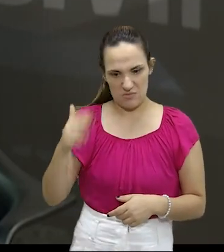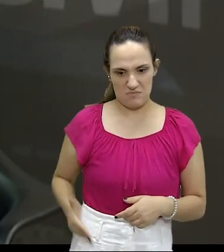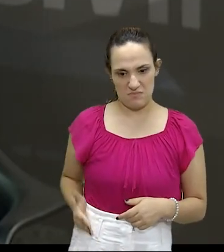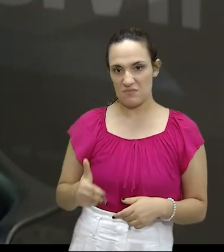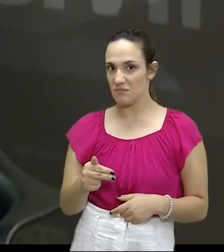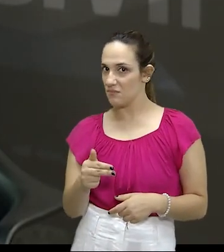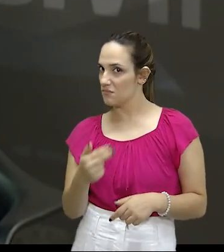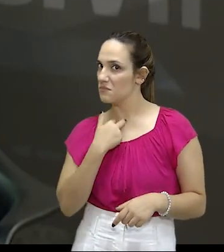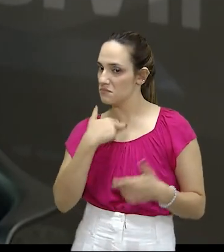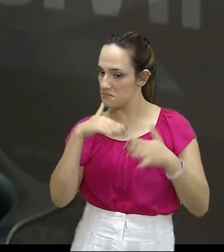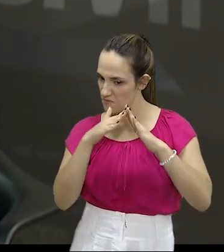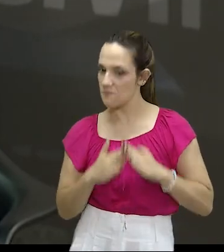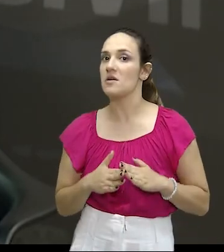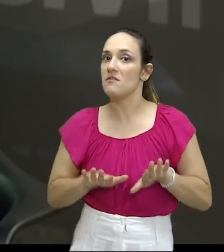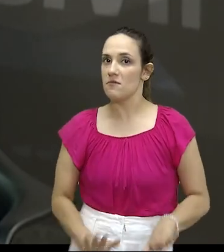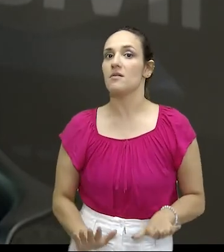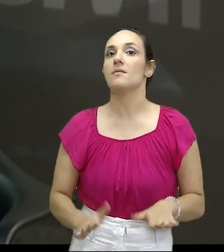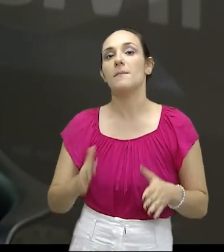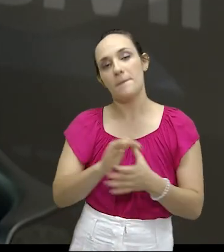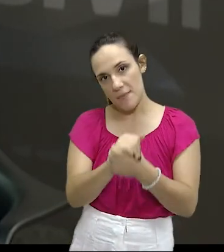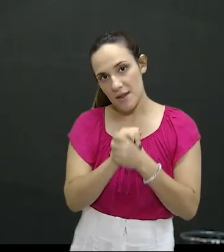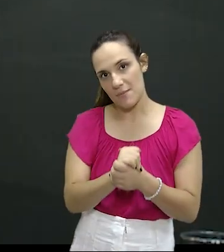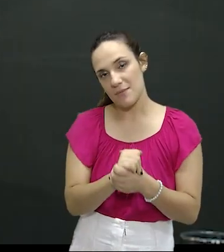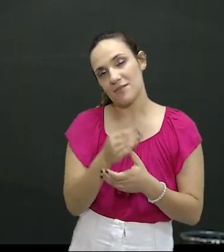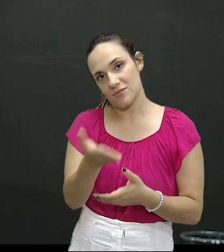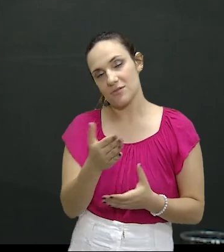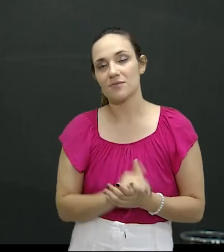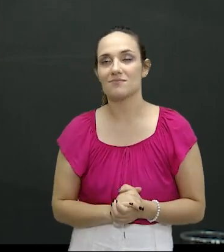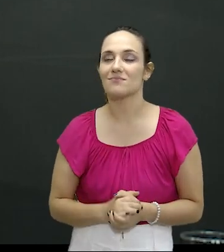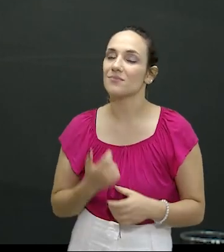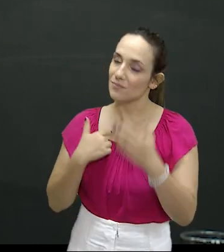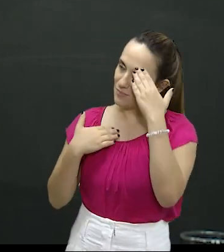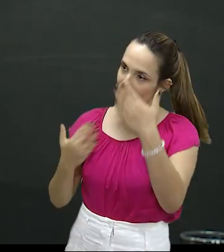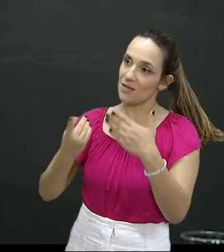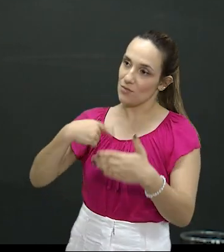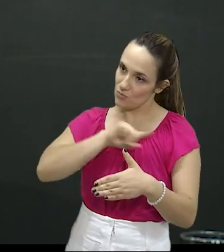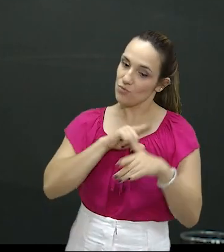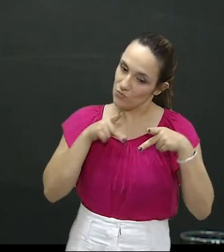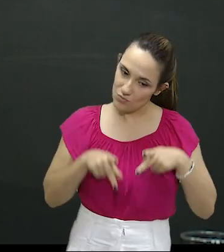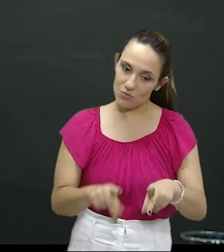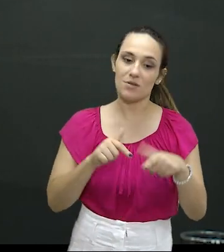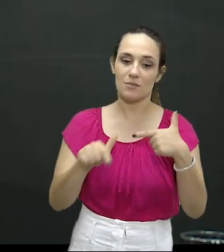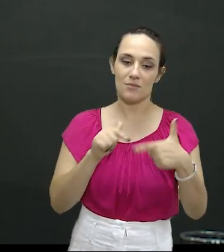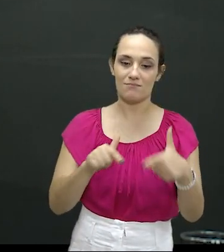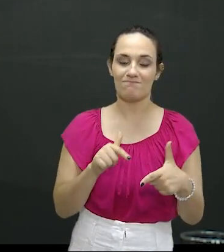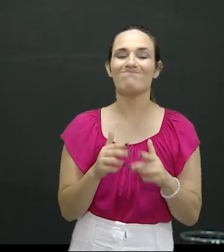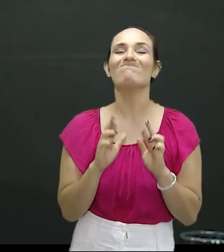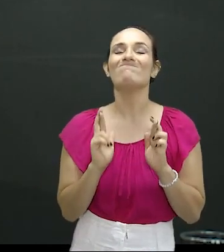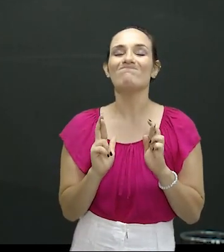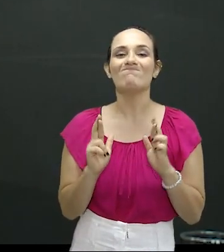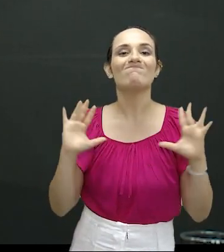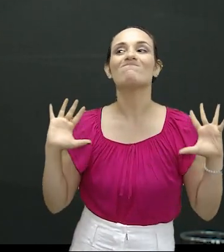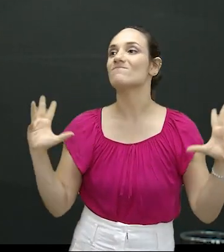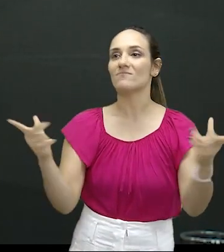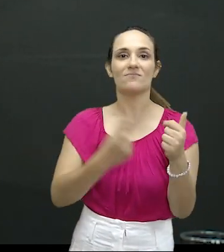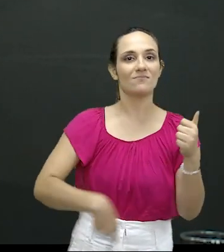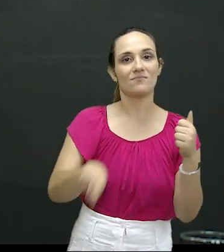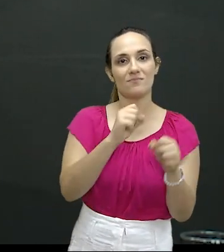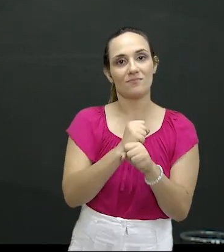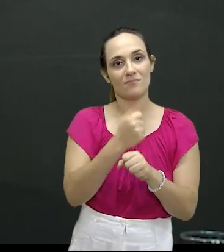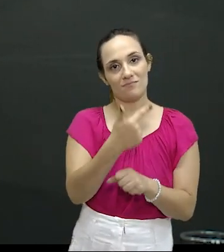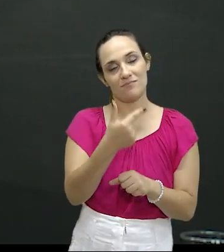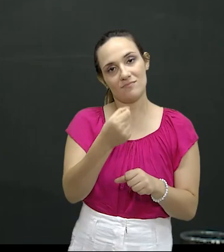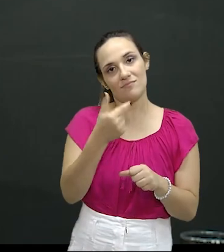vai fazer morada, né? Parabéns, doutor. Obrigado, continuaremos trabalhando e desejamos aí a todos em